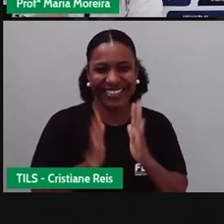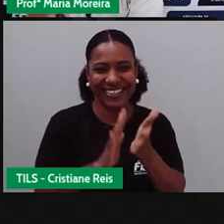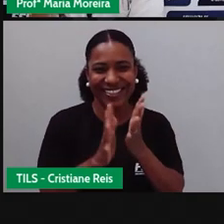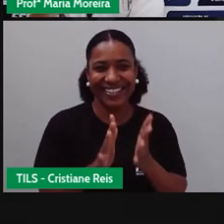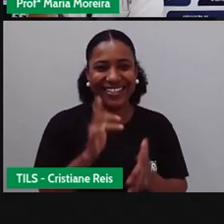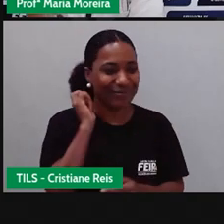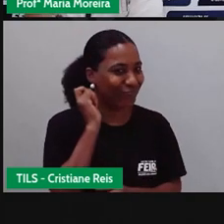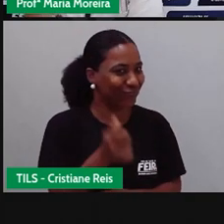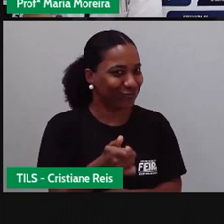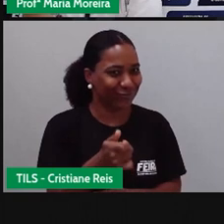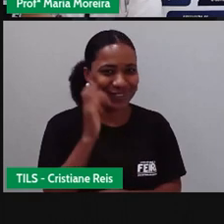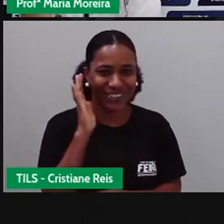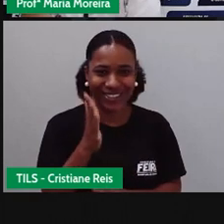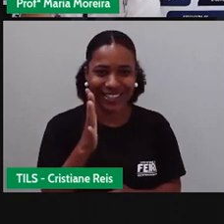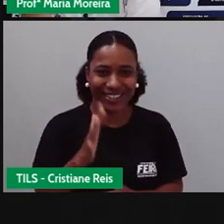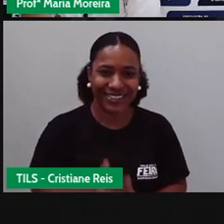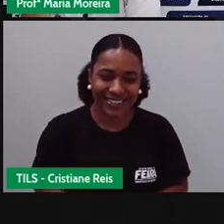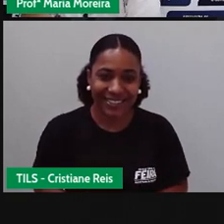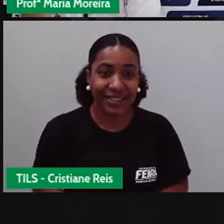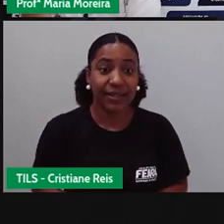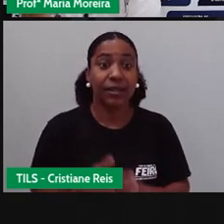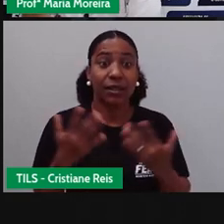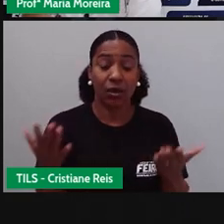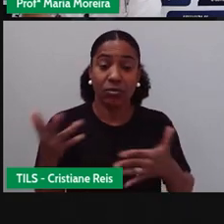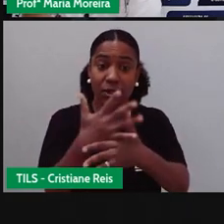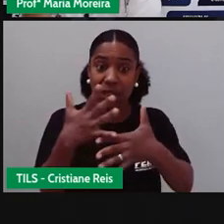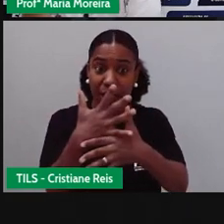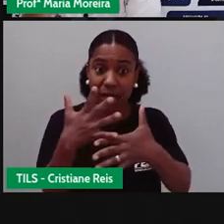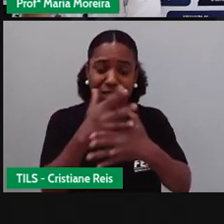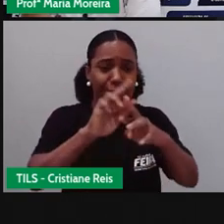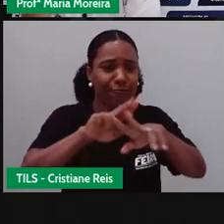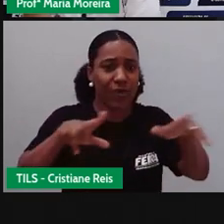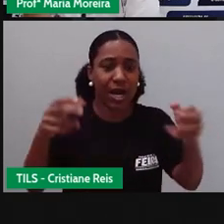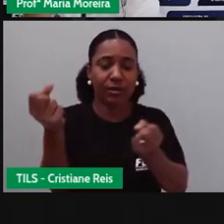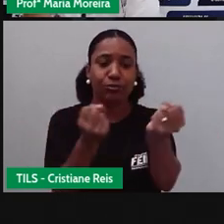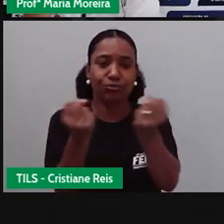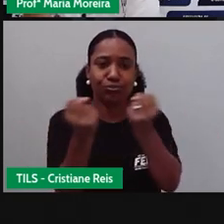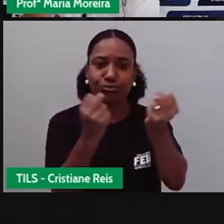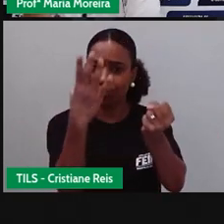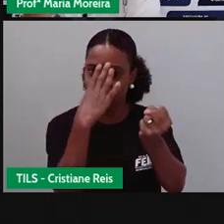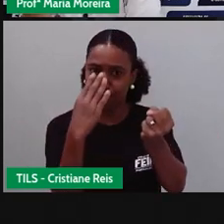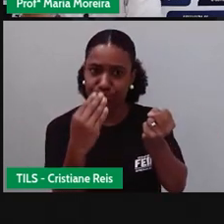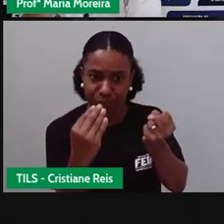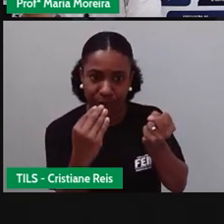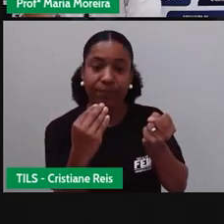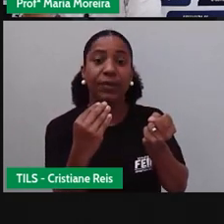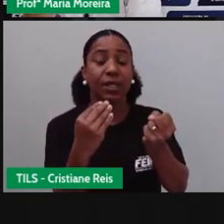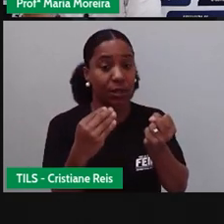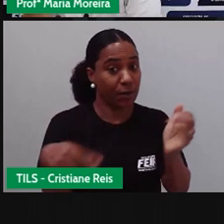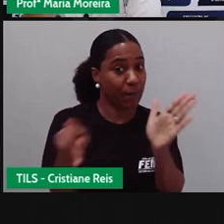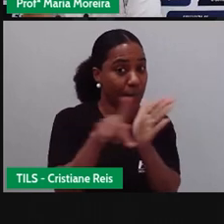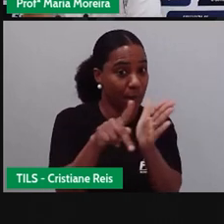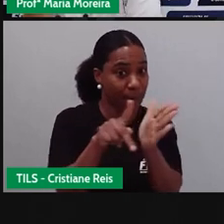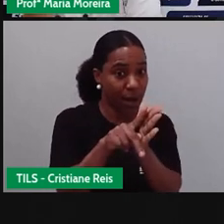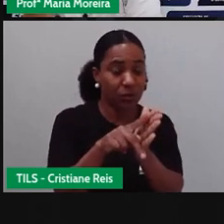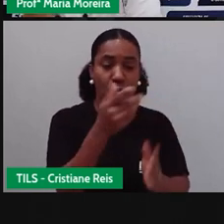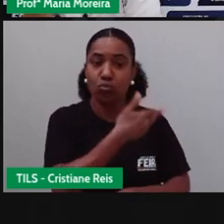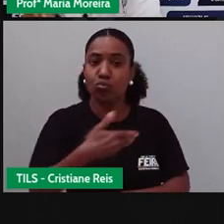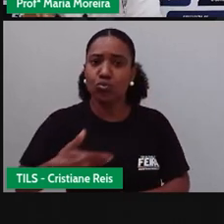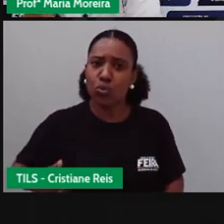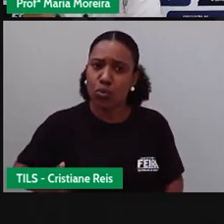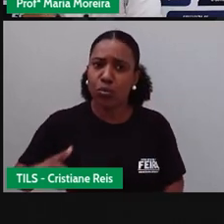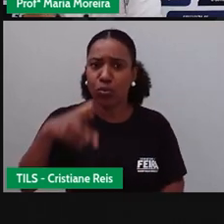grandes cidades, né, têm centenas de ambulâncias. Elas podem ser propriedades públicas ou pertencer a hospitais